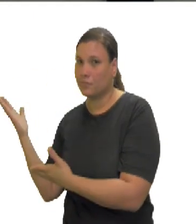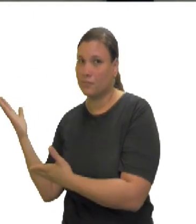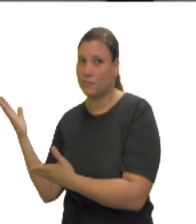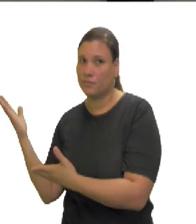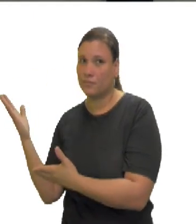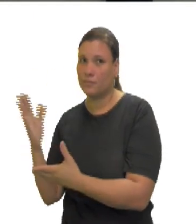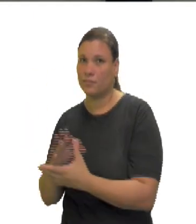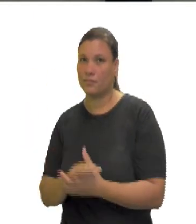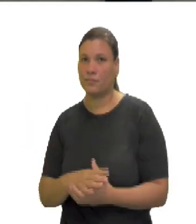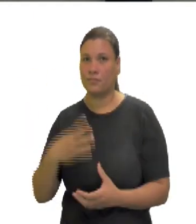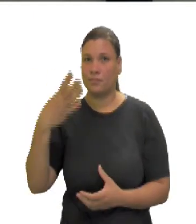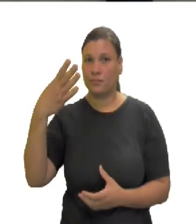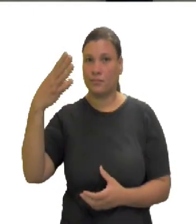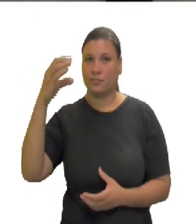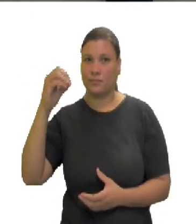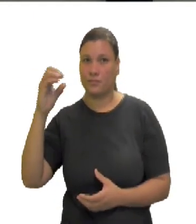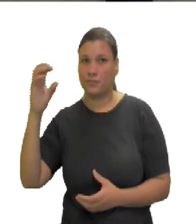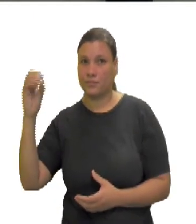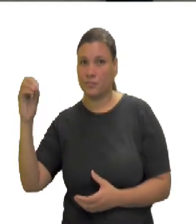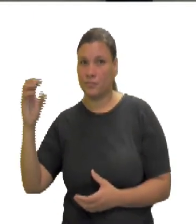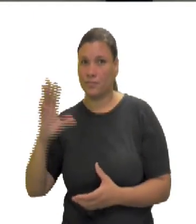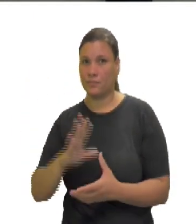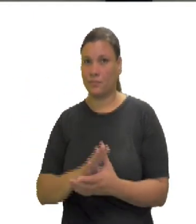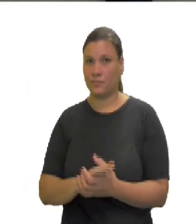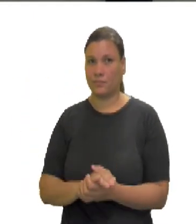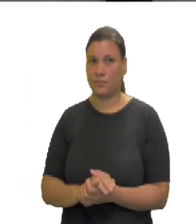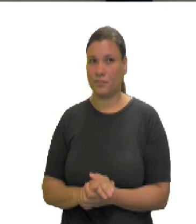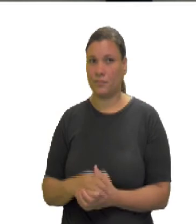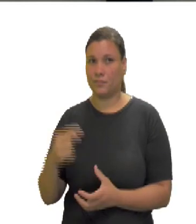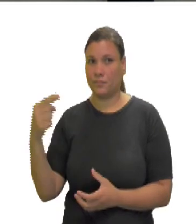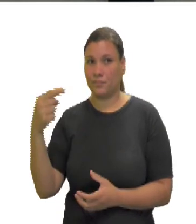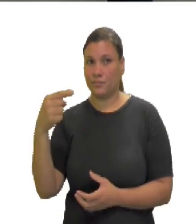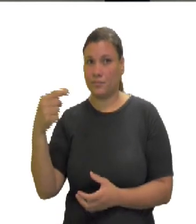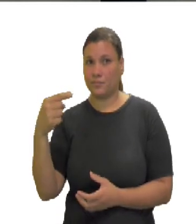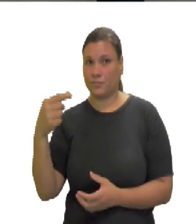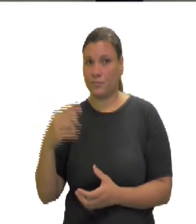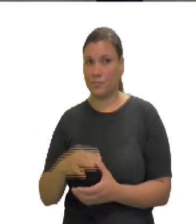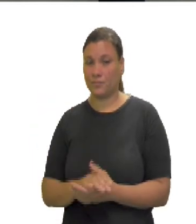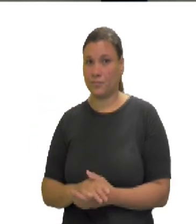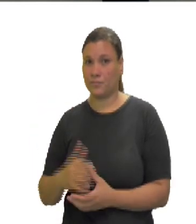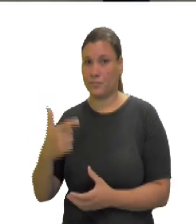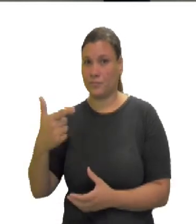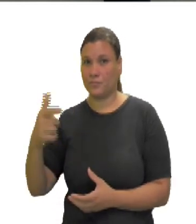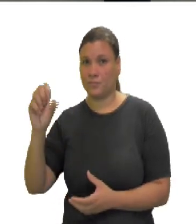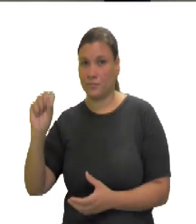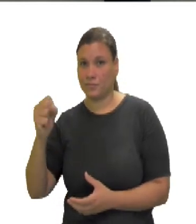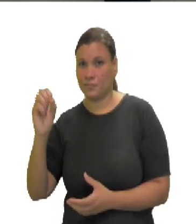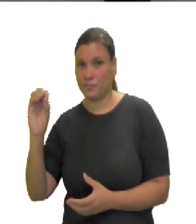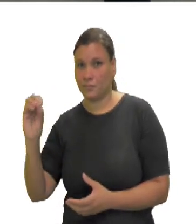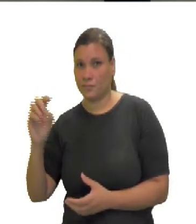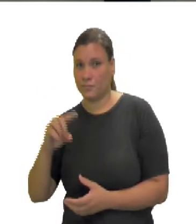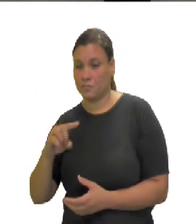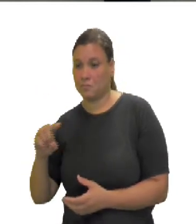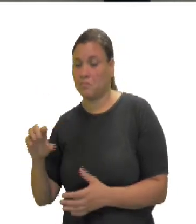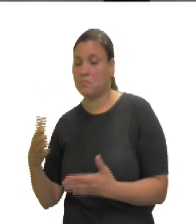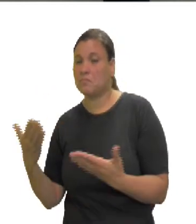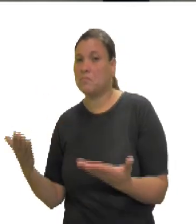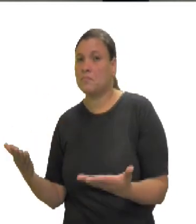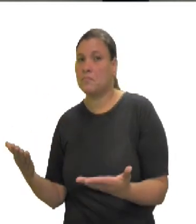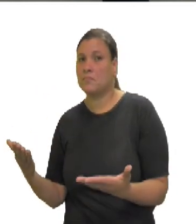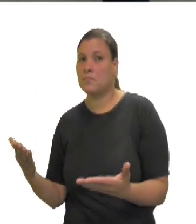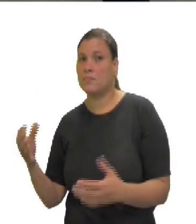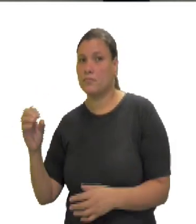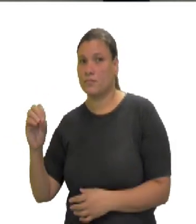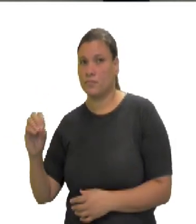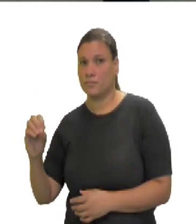0, aqui eu pego esta casa decimal, aqui eu tenho 3. 10 menos 8, 2.